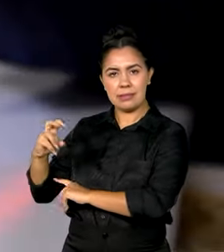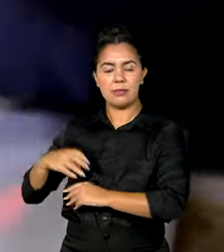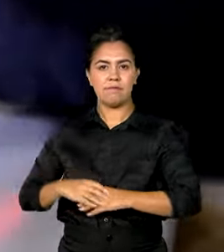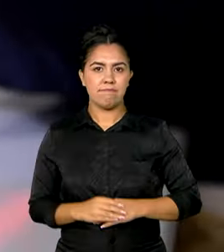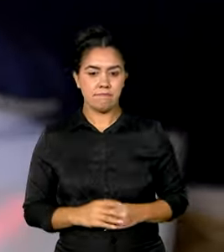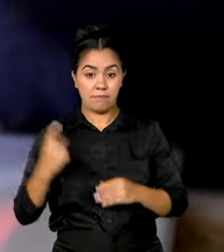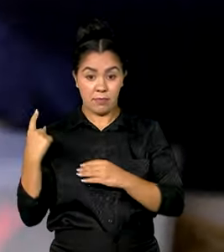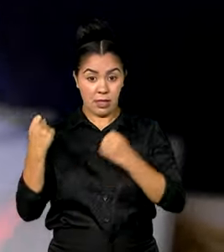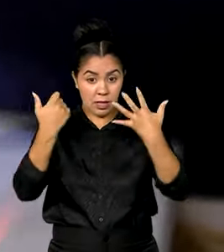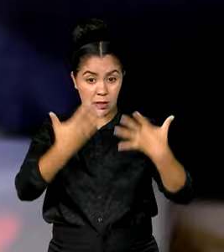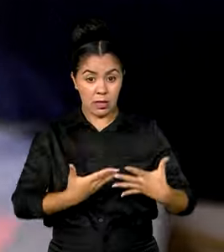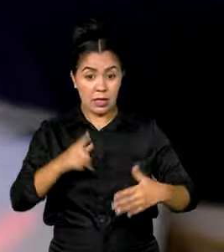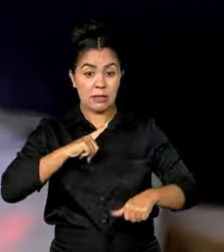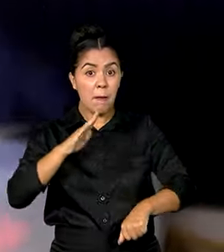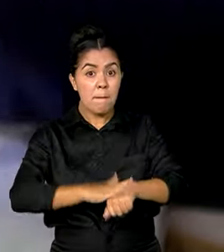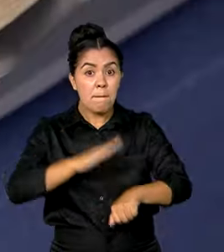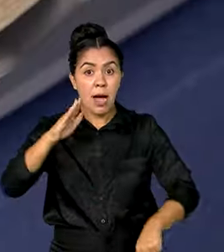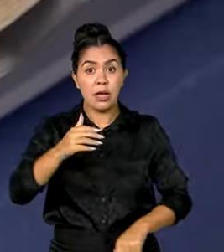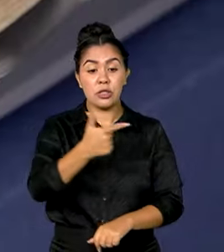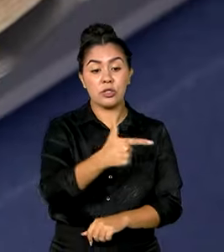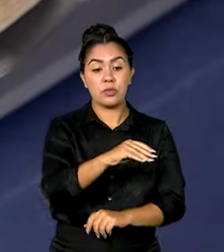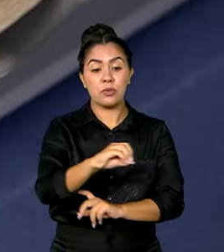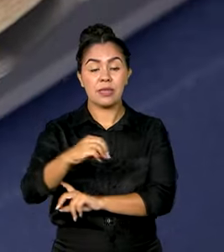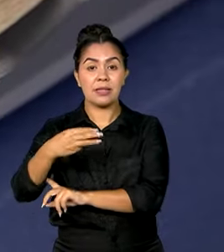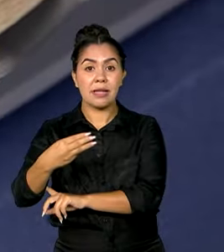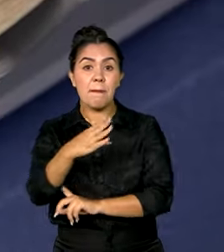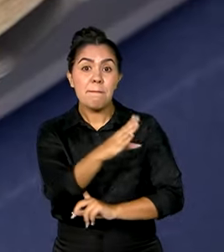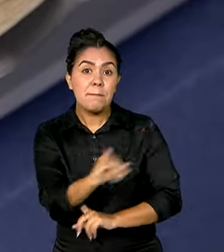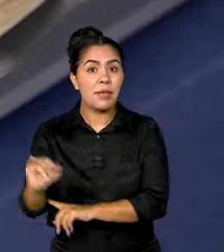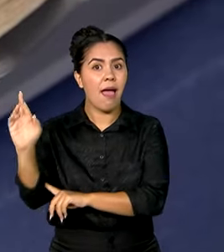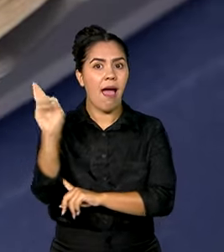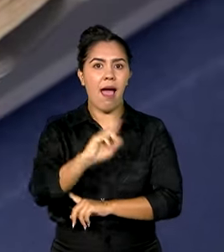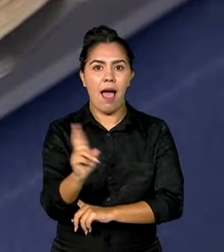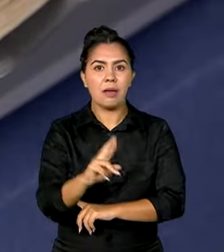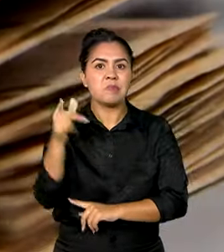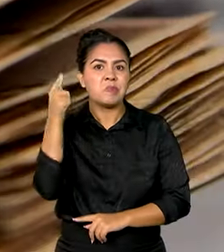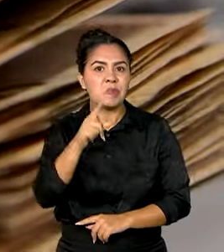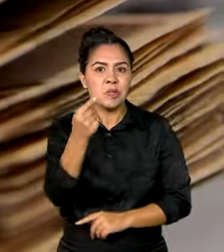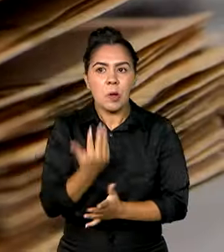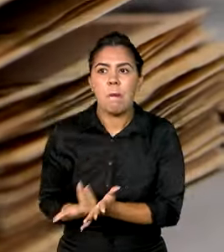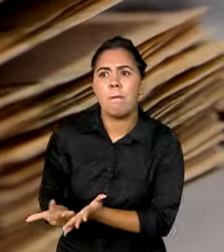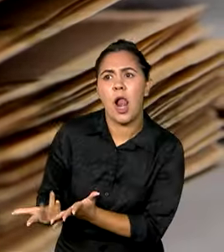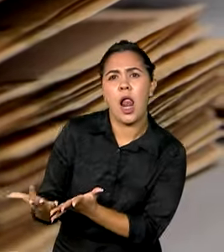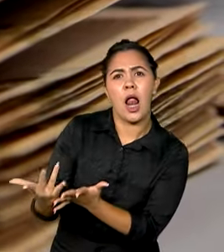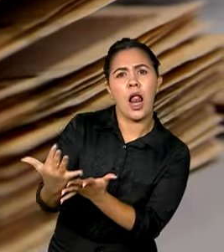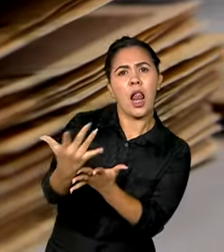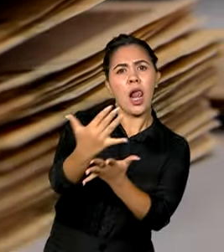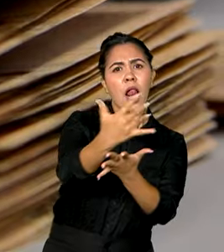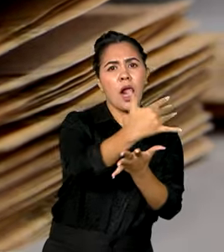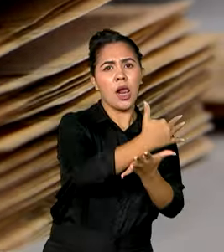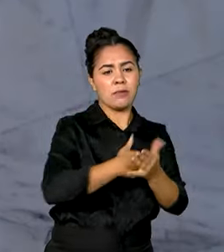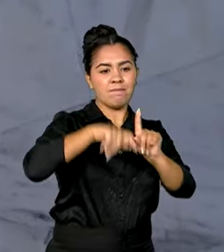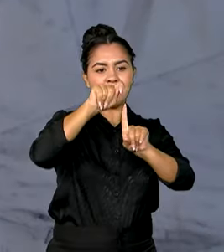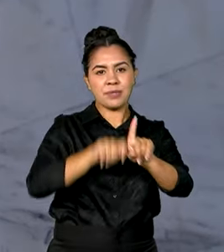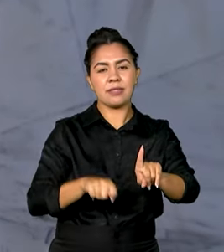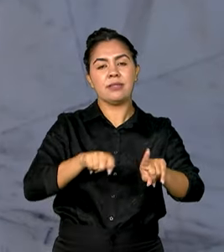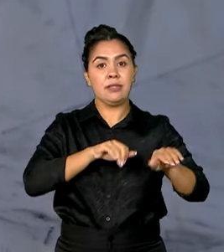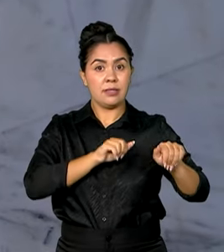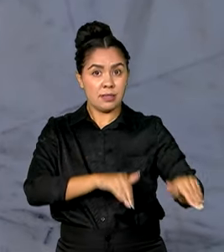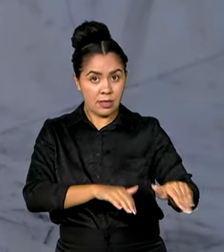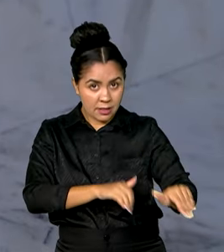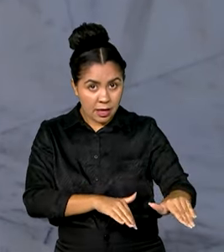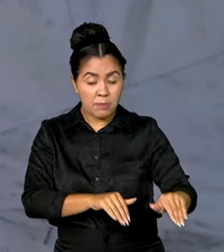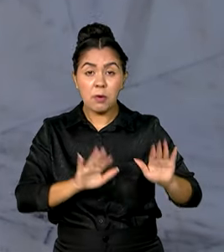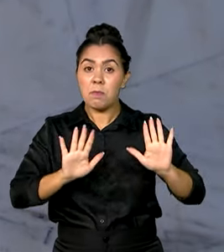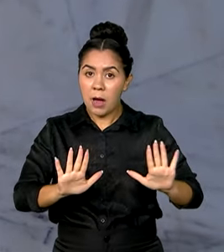Foram mais de 203 bilhões de reais de arrecadação federal em setembro, segundo a Receita Federal. Com